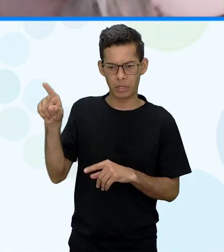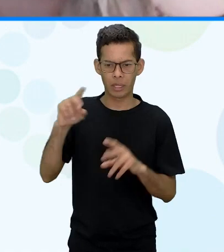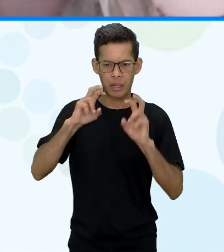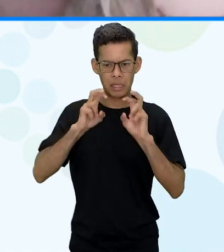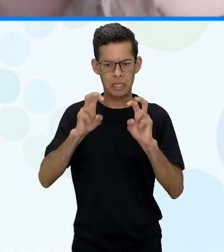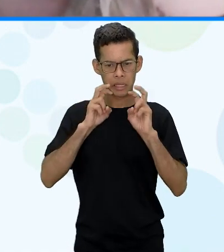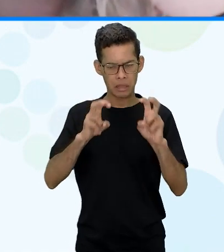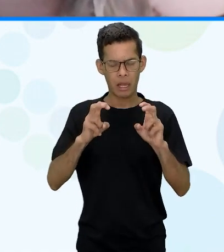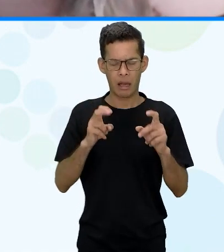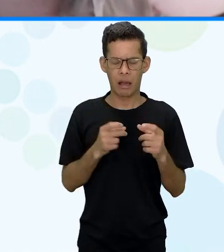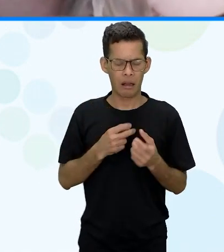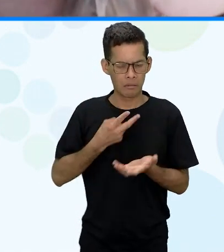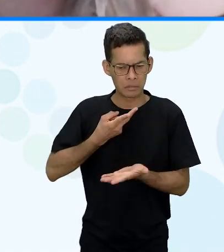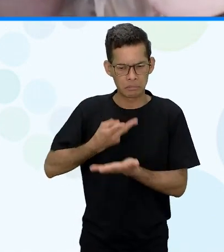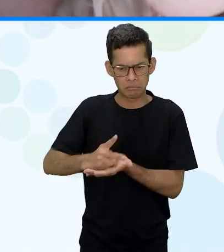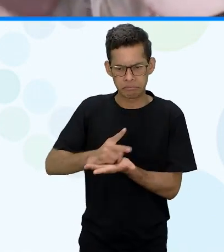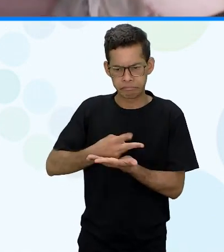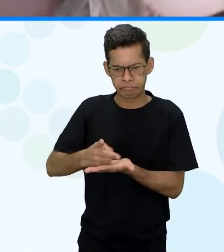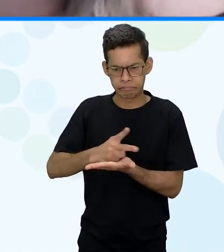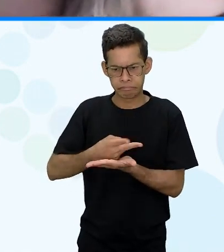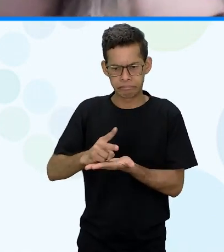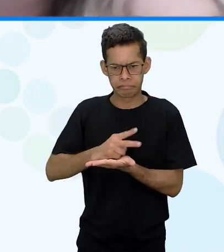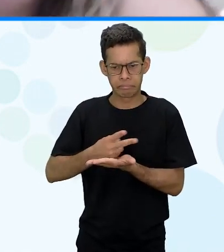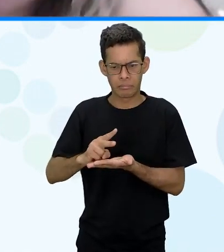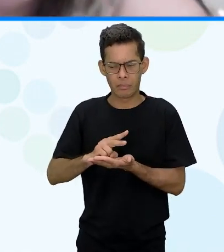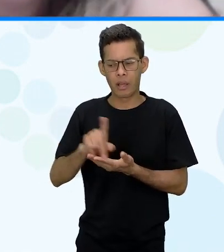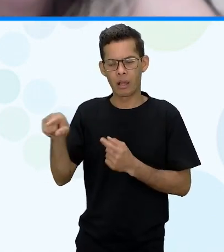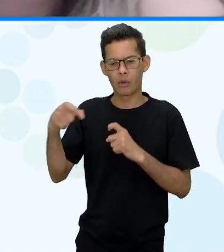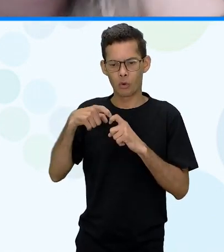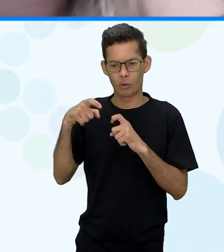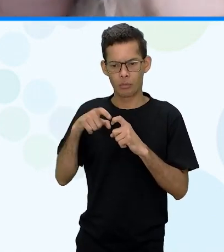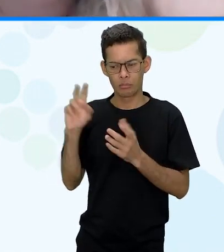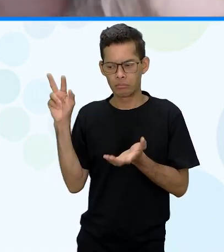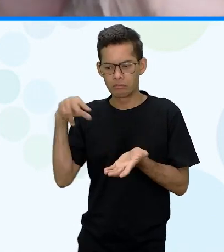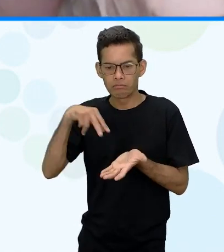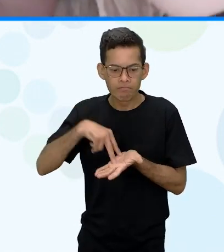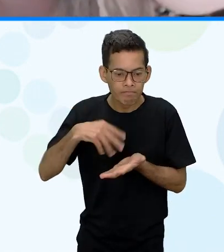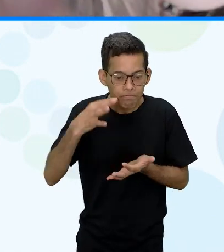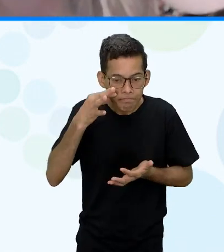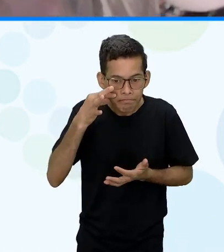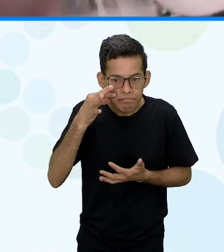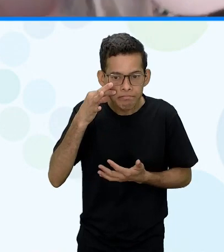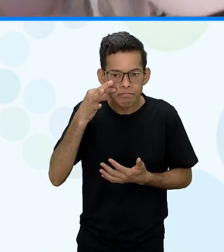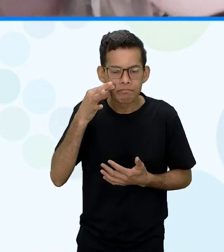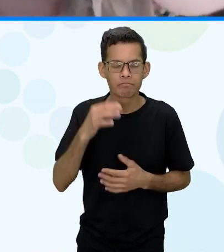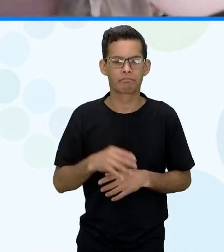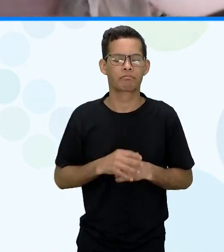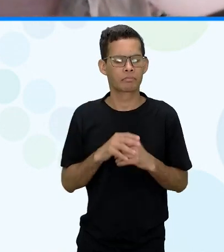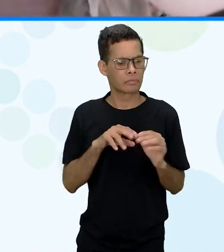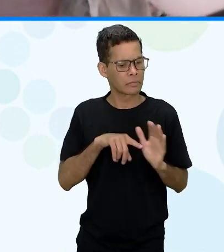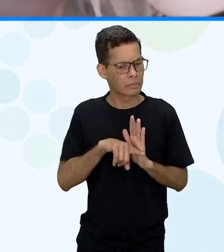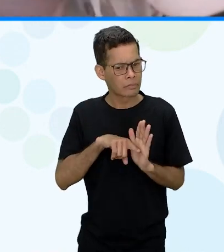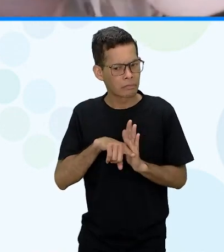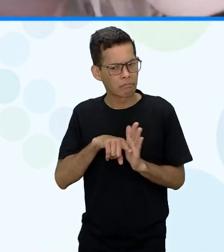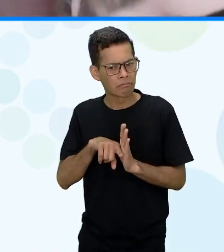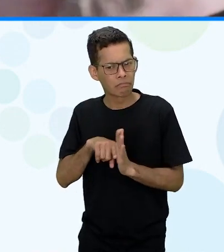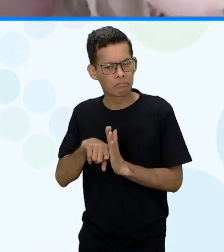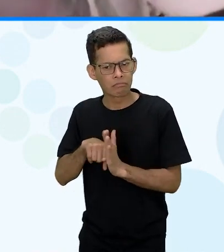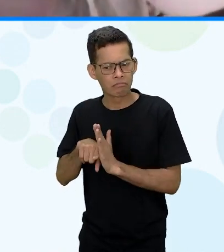berravam se jogavam no chão aí o médico chegou aí lá né fez um exame